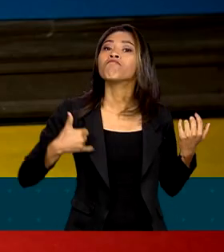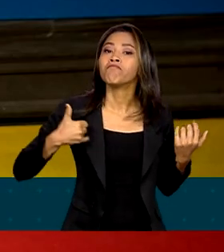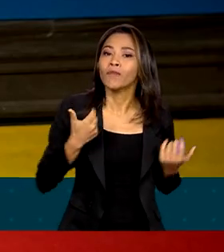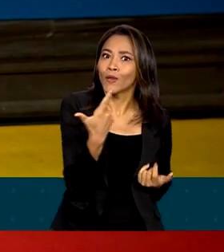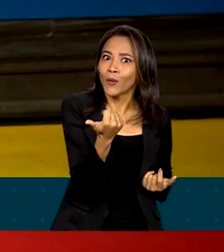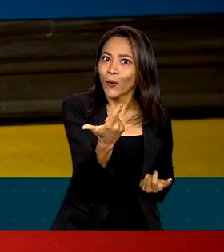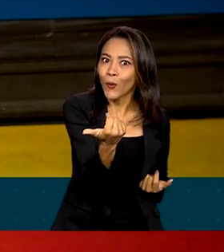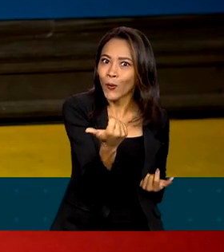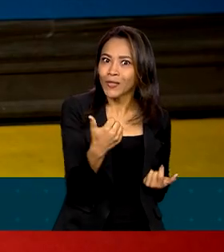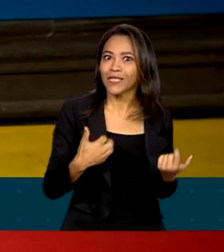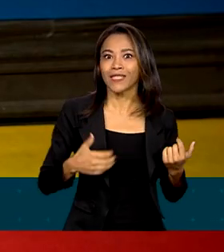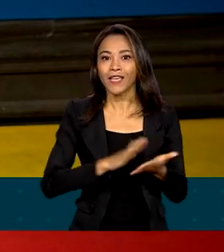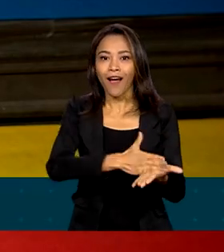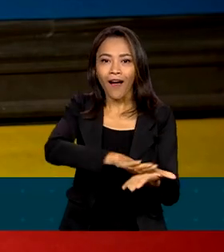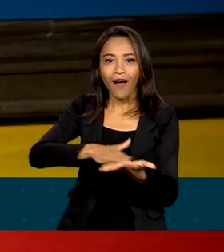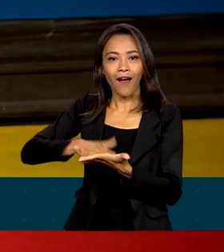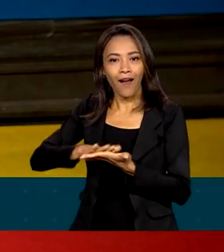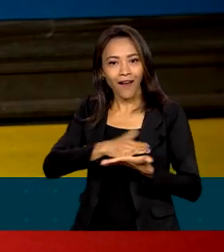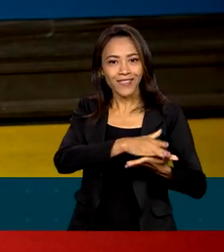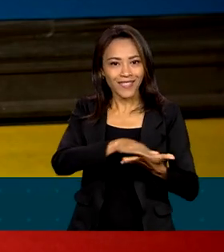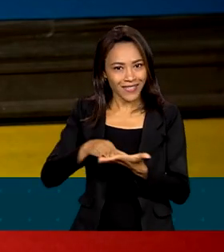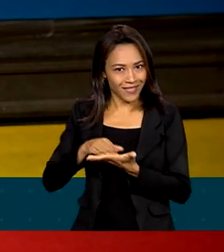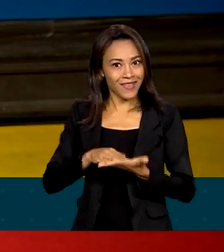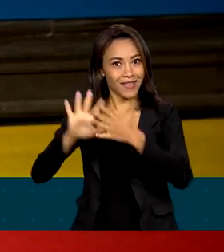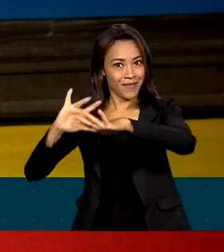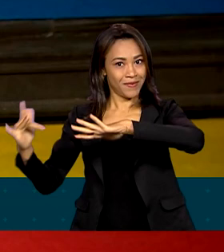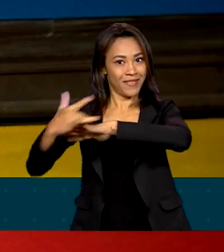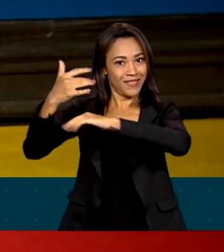anos que toca samba nas redes sociais.